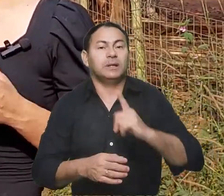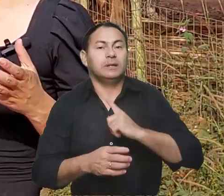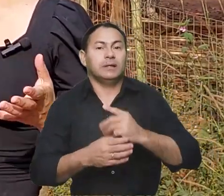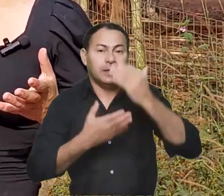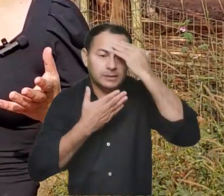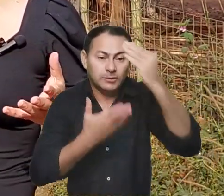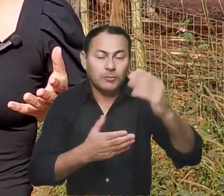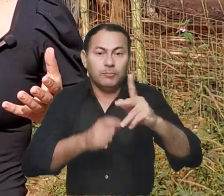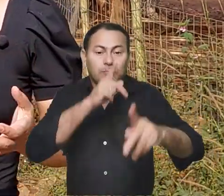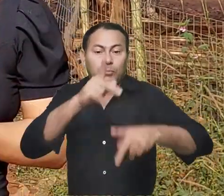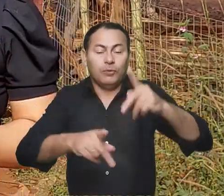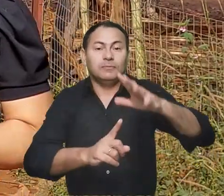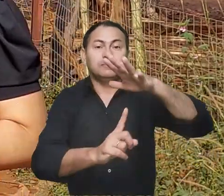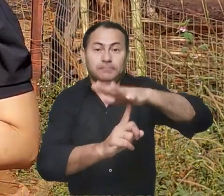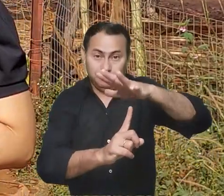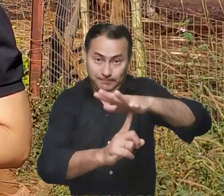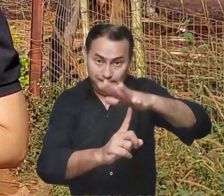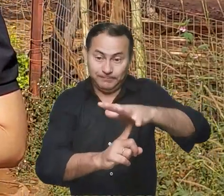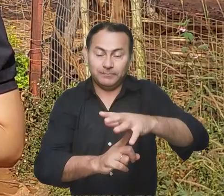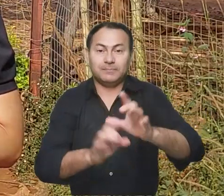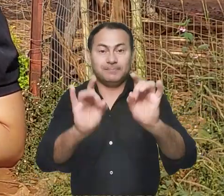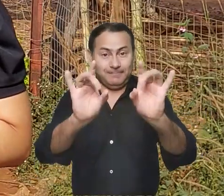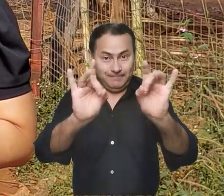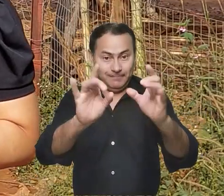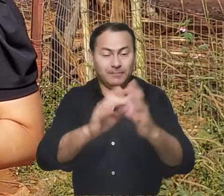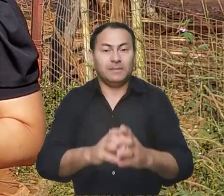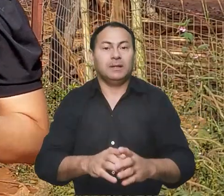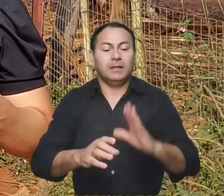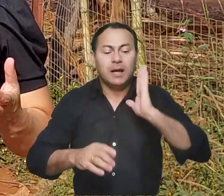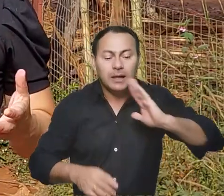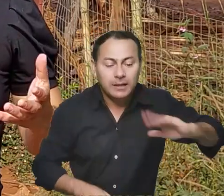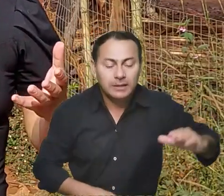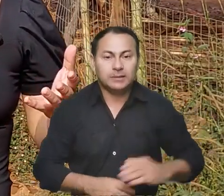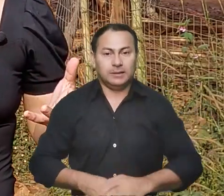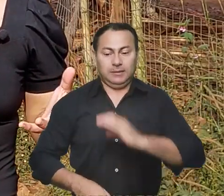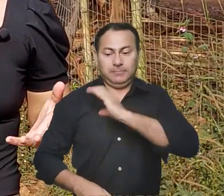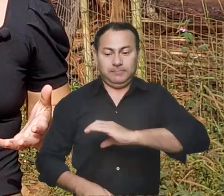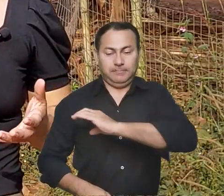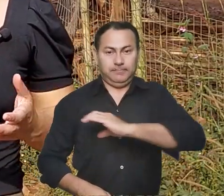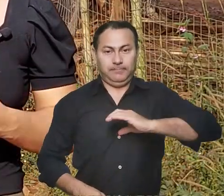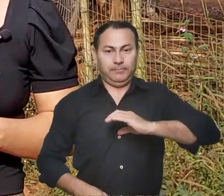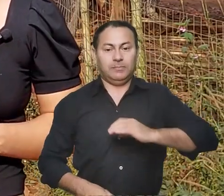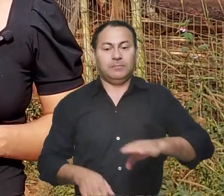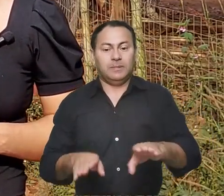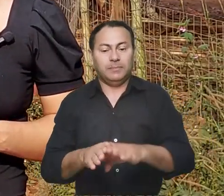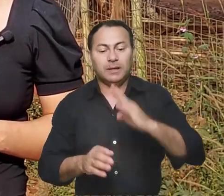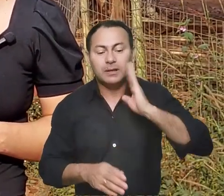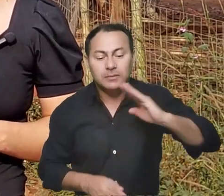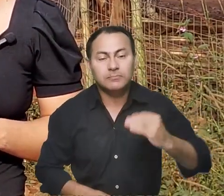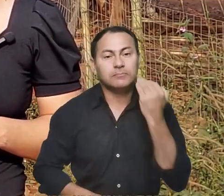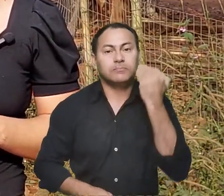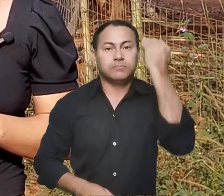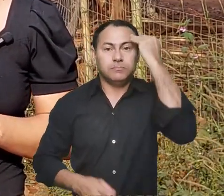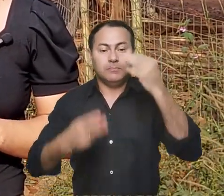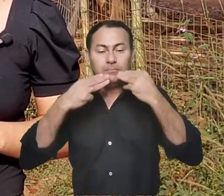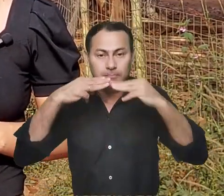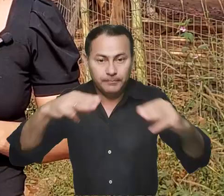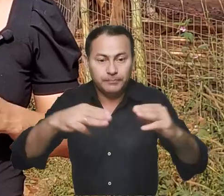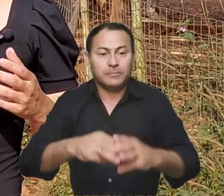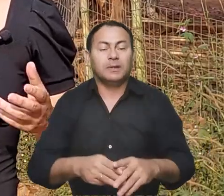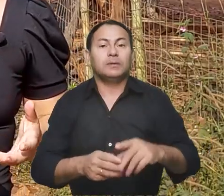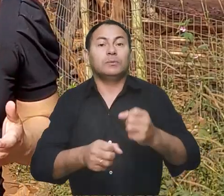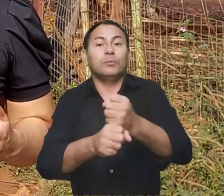graças à generosidade do povo paranaense, especialmente das crianças da catequese e da infância e adolescência